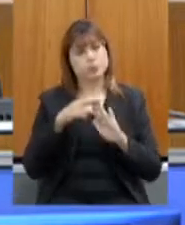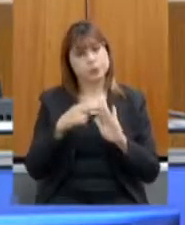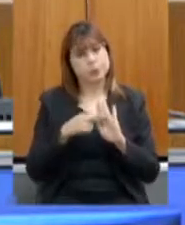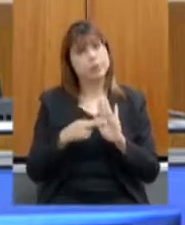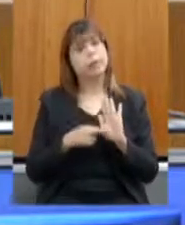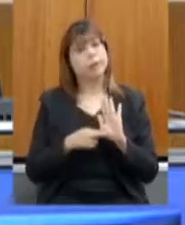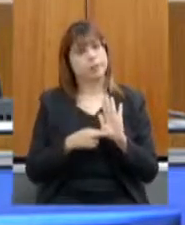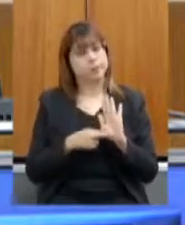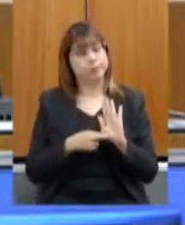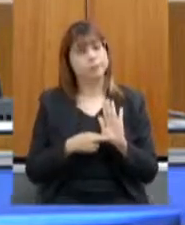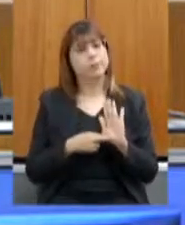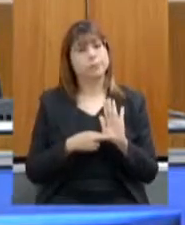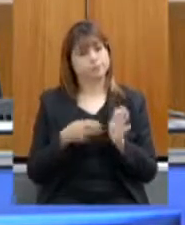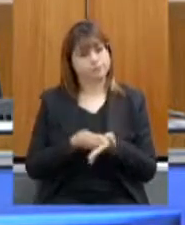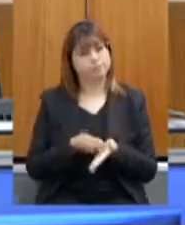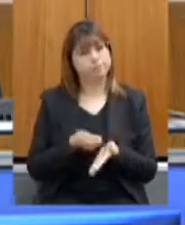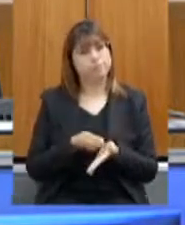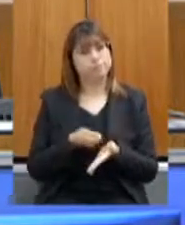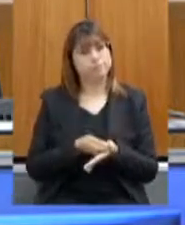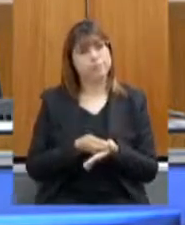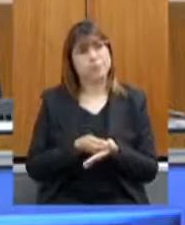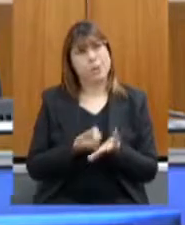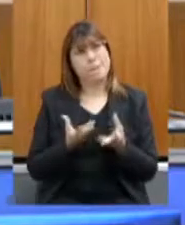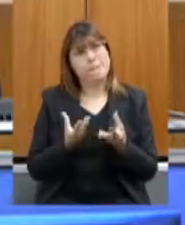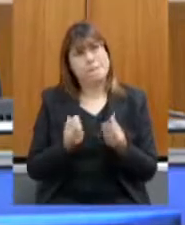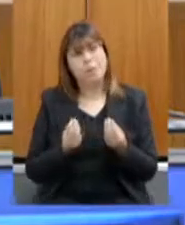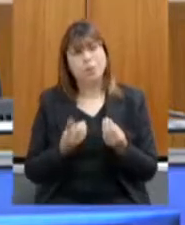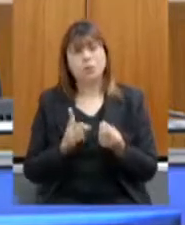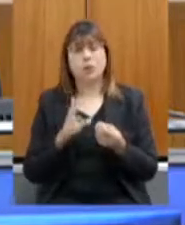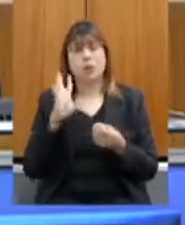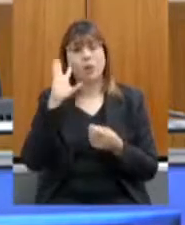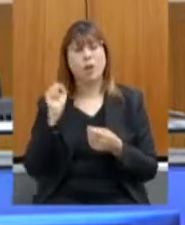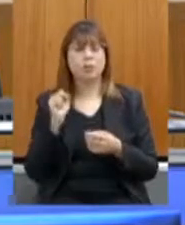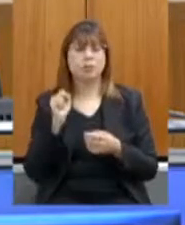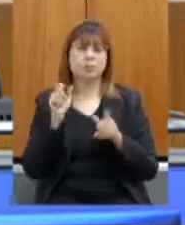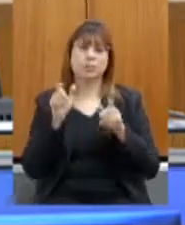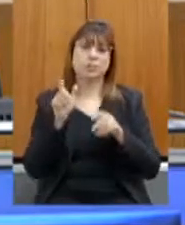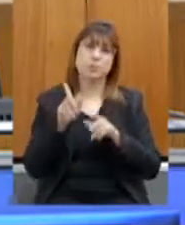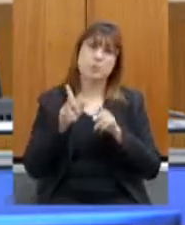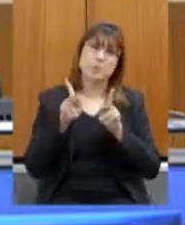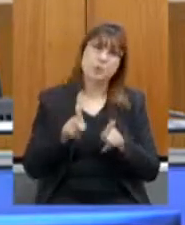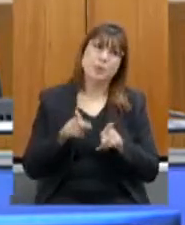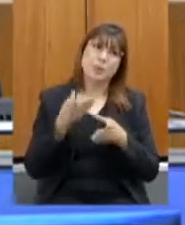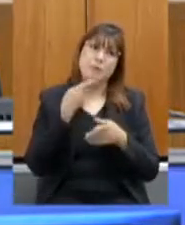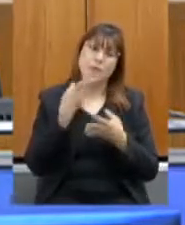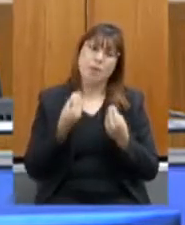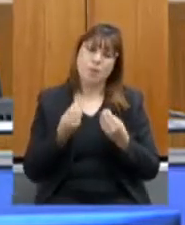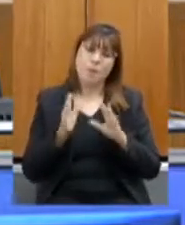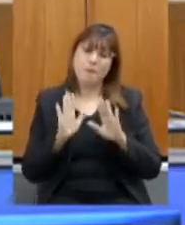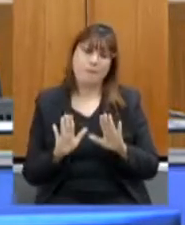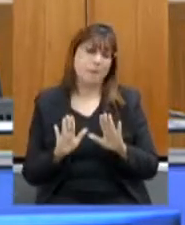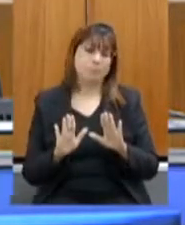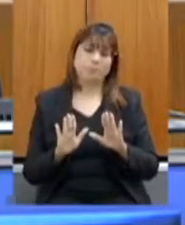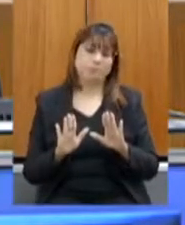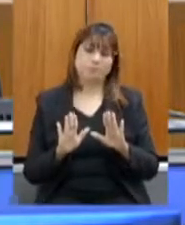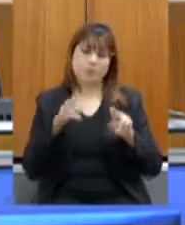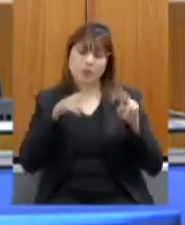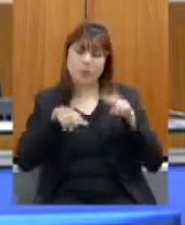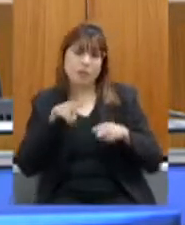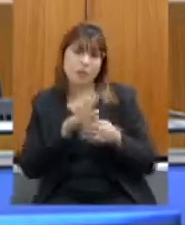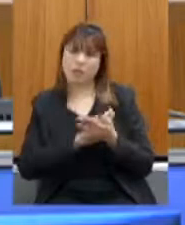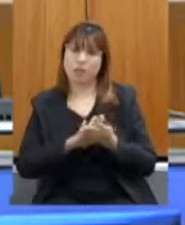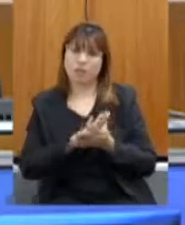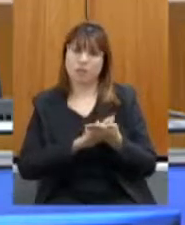seguidas e as exigências que não são muitas eu acho que as pessoas mais falam mas não sentam para analisar